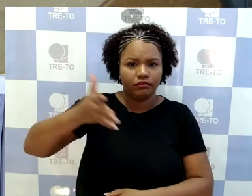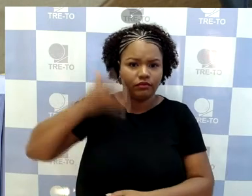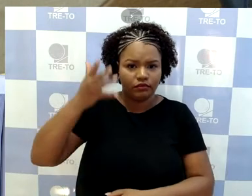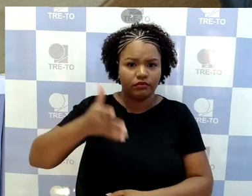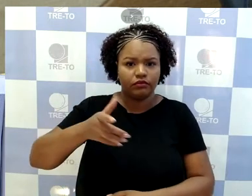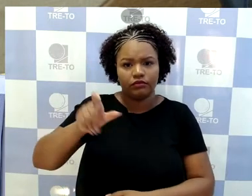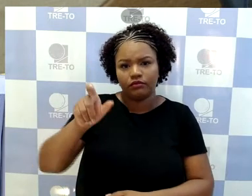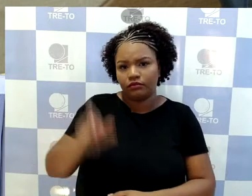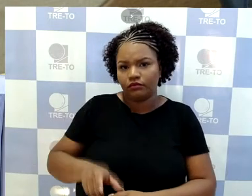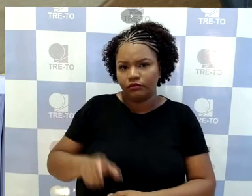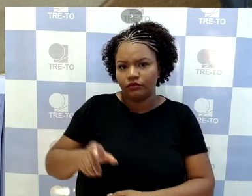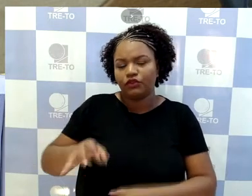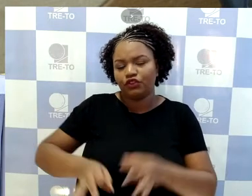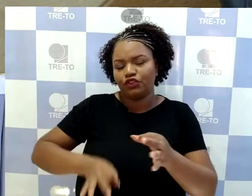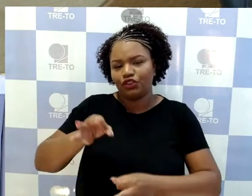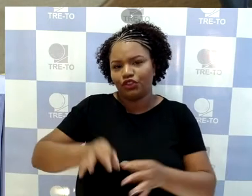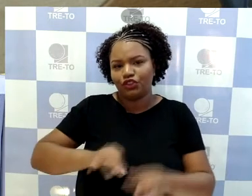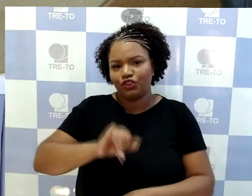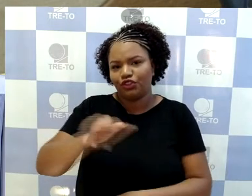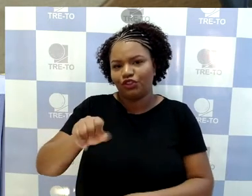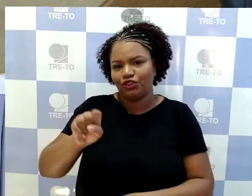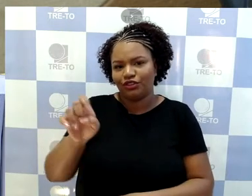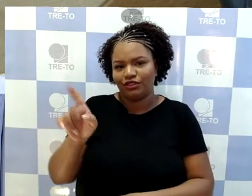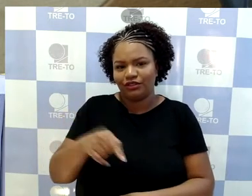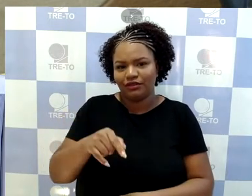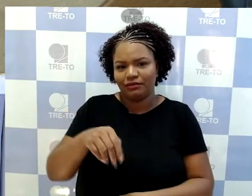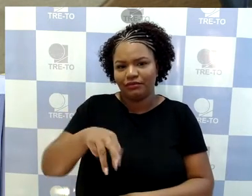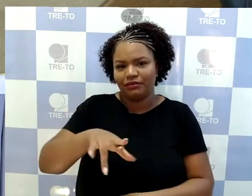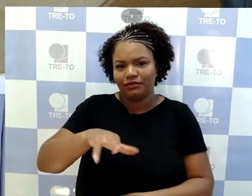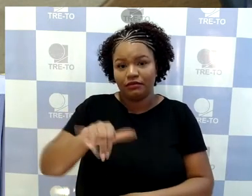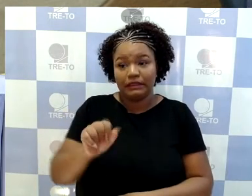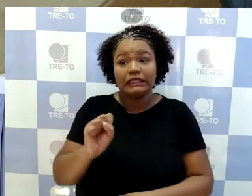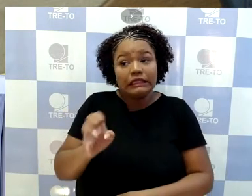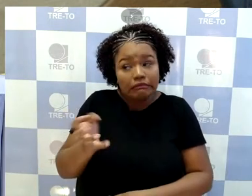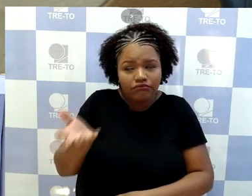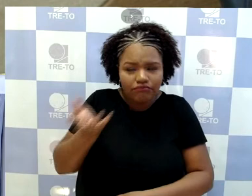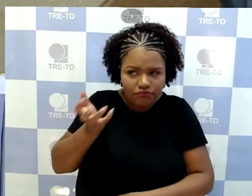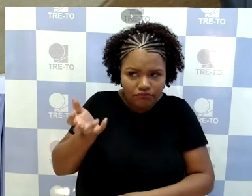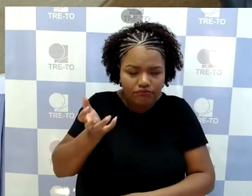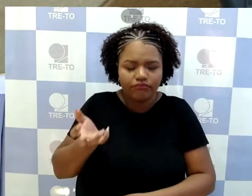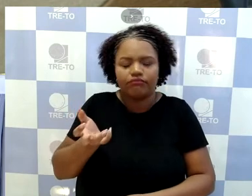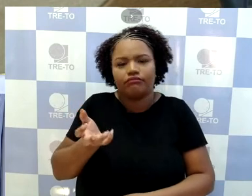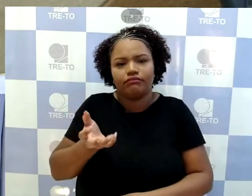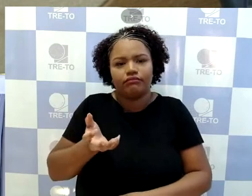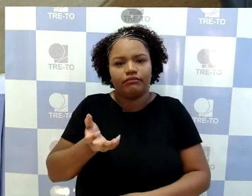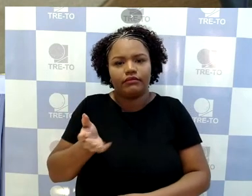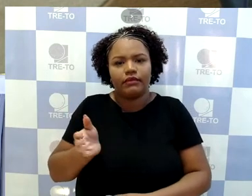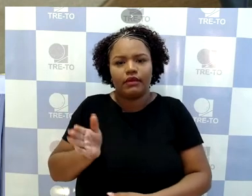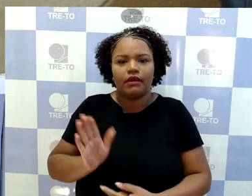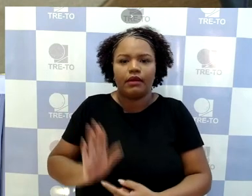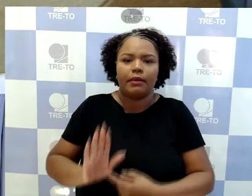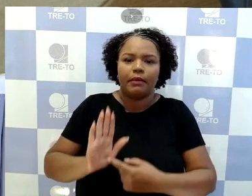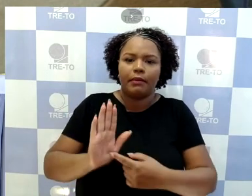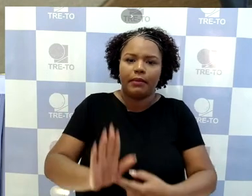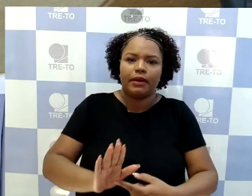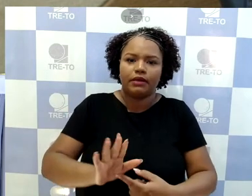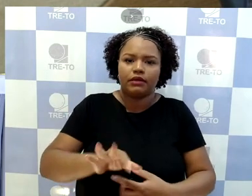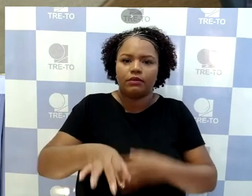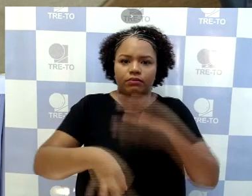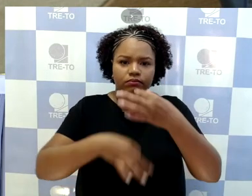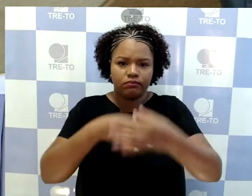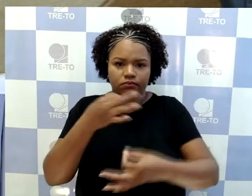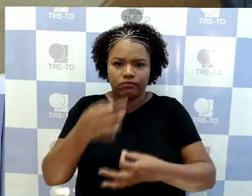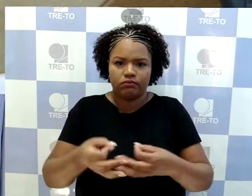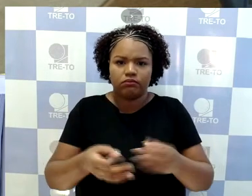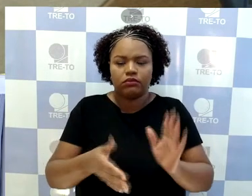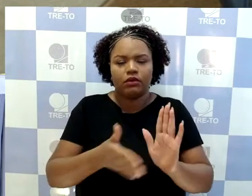caso queira, doutor José Maria, caso queira, apresentar suas considerações acerca da proposta apresentada à